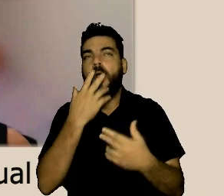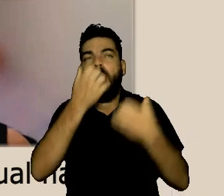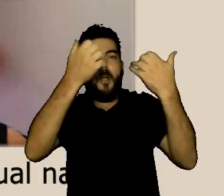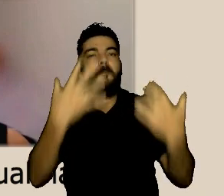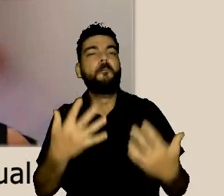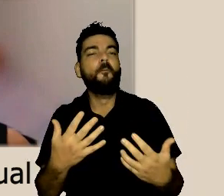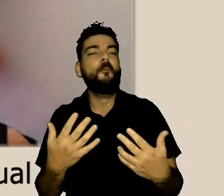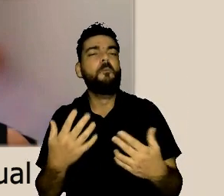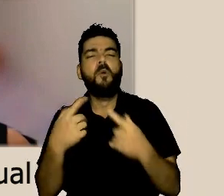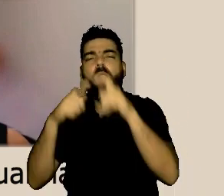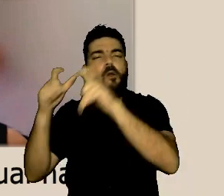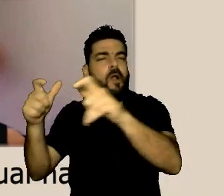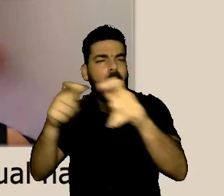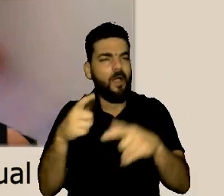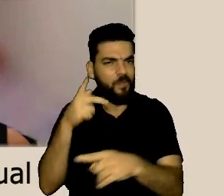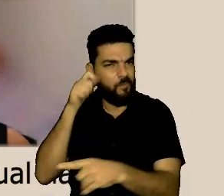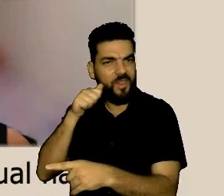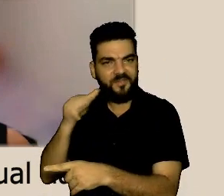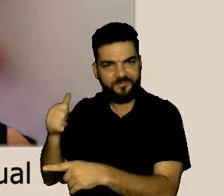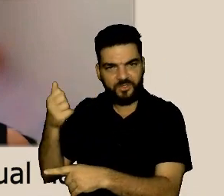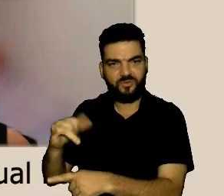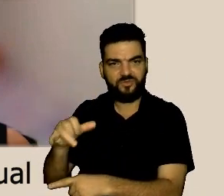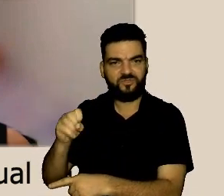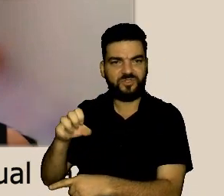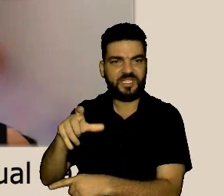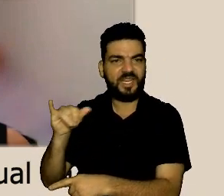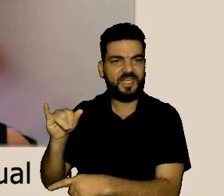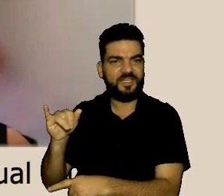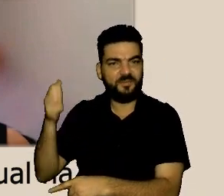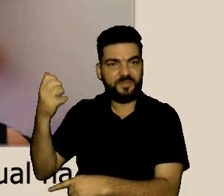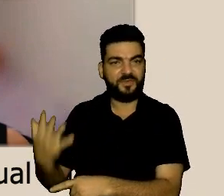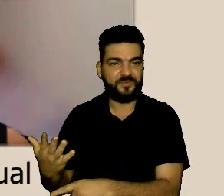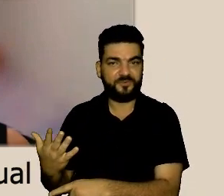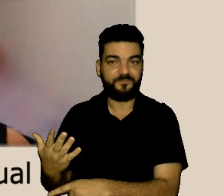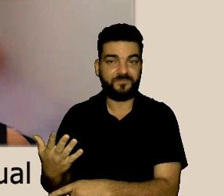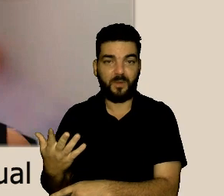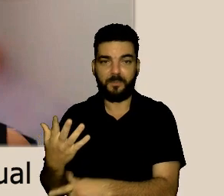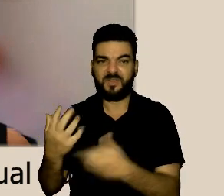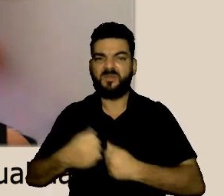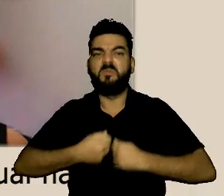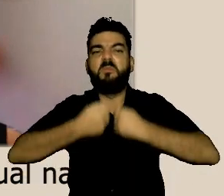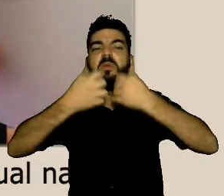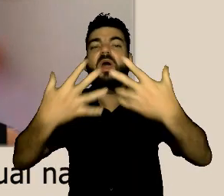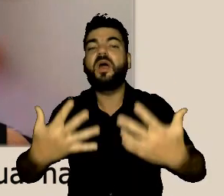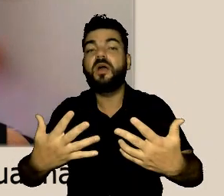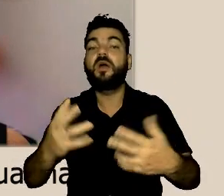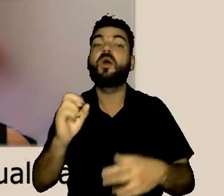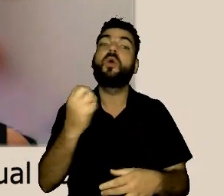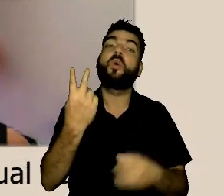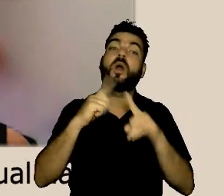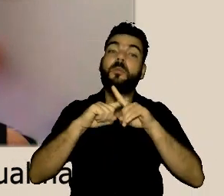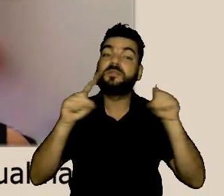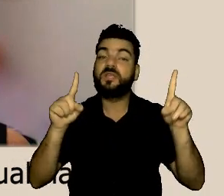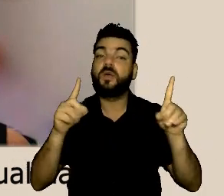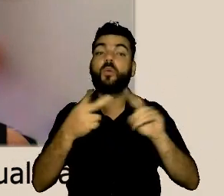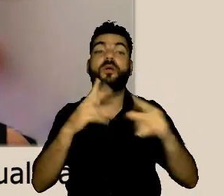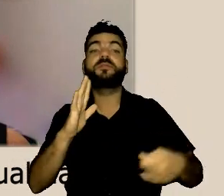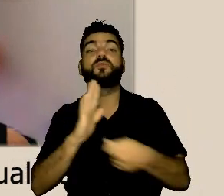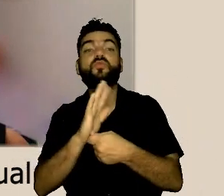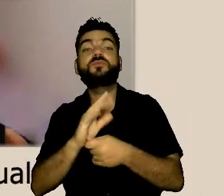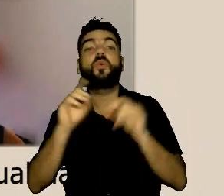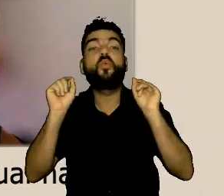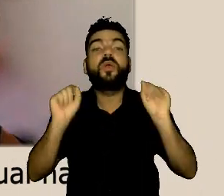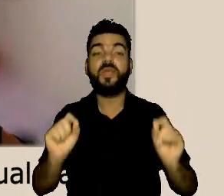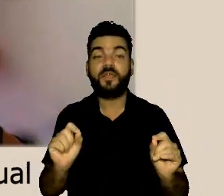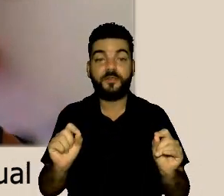veem isso porque o que seria aquela o que seria essa fala que a Jocely identifica porque às vezes a pessoa só é